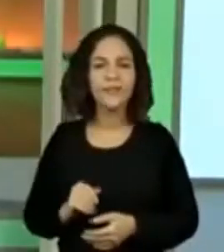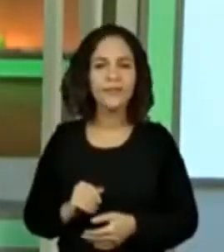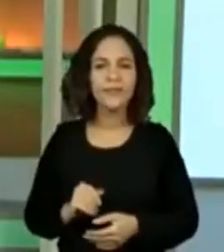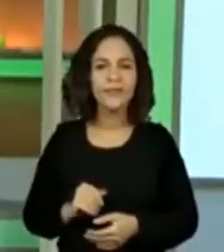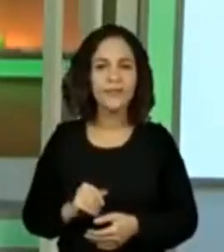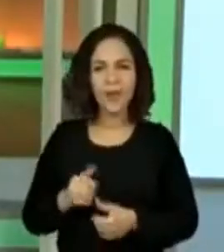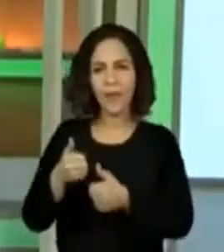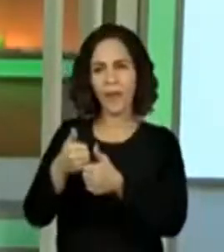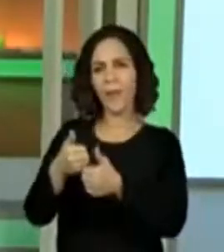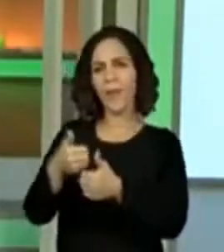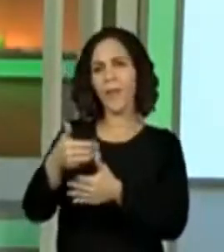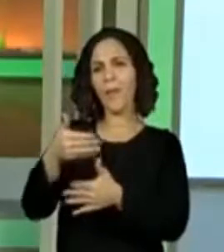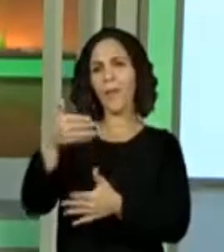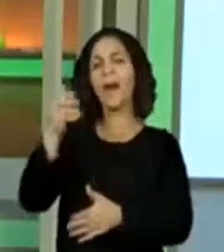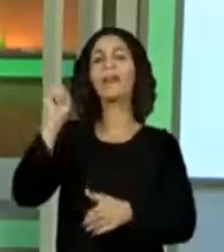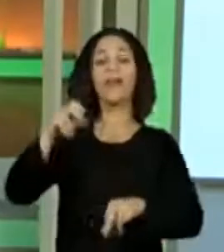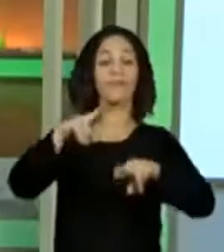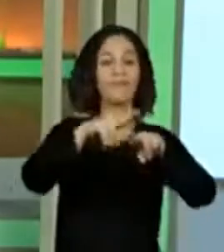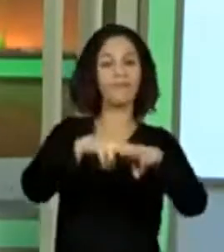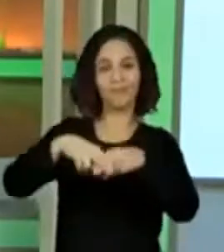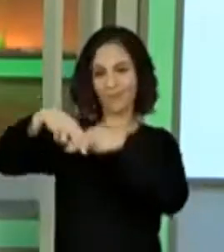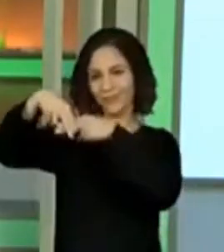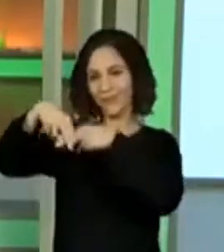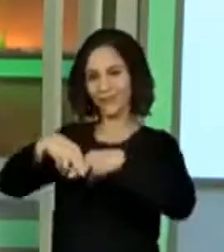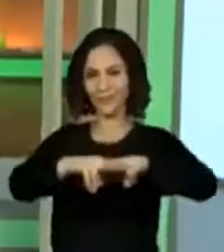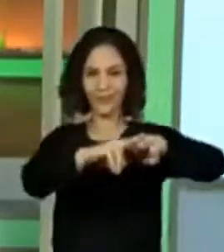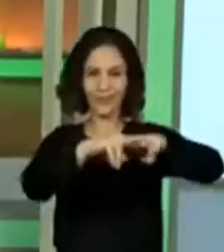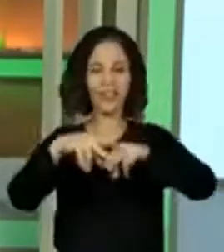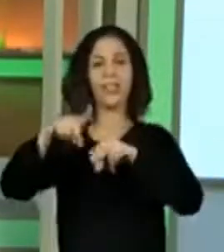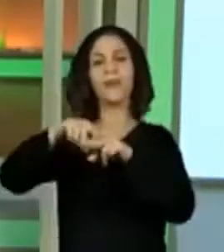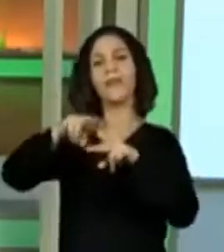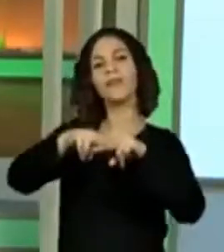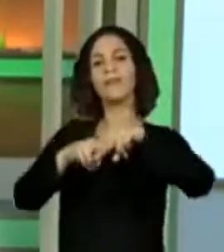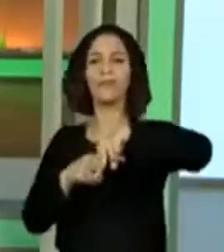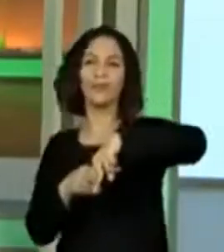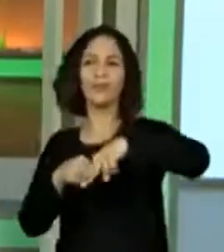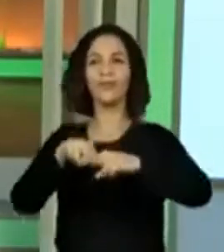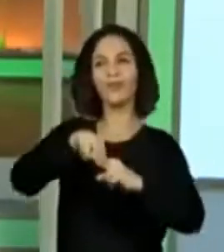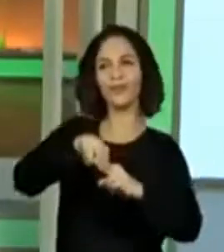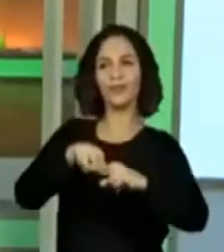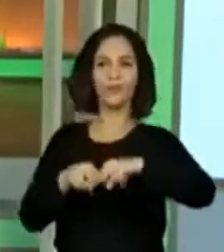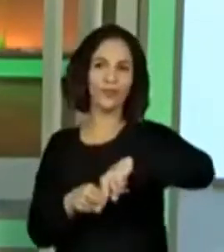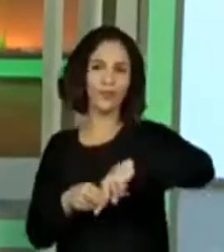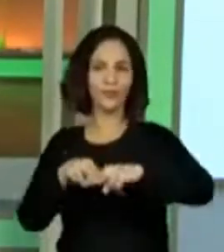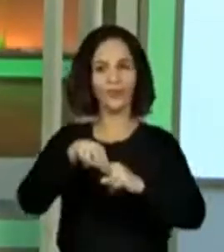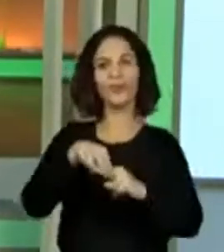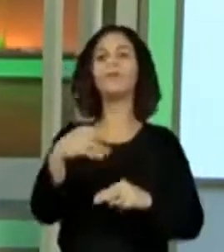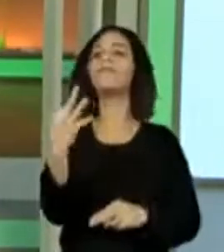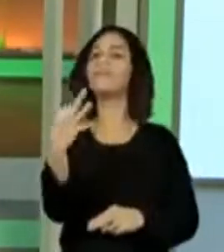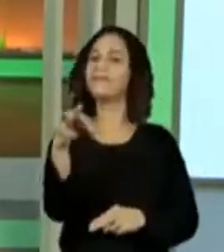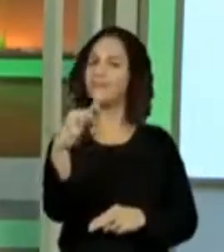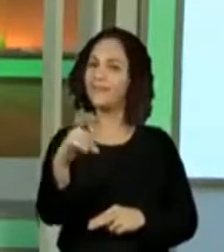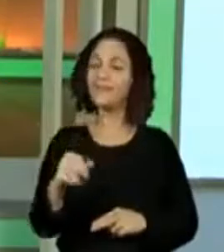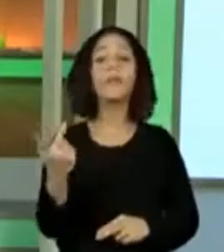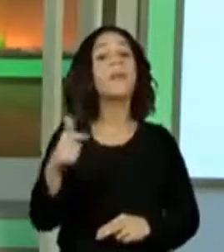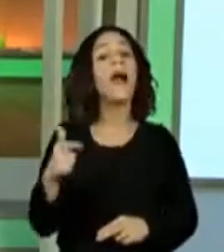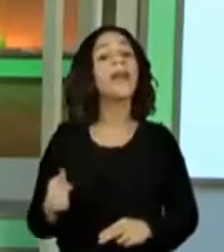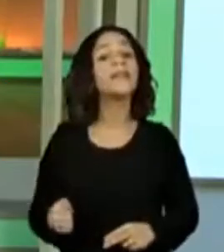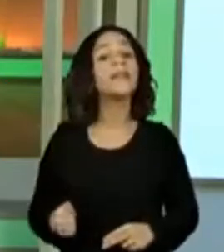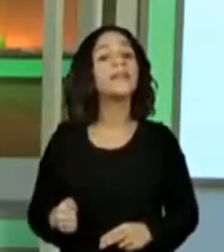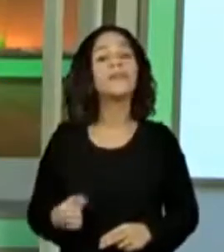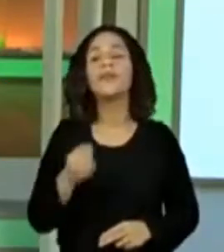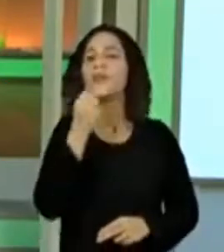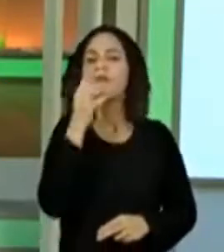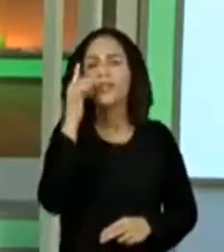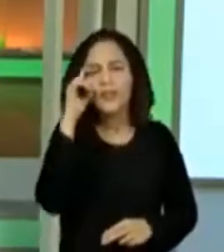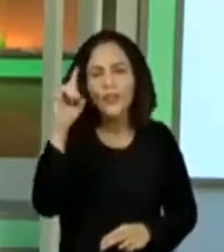Subir no balanço e na gangorra. Muito bem, Santiago! Bom dia a todo mundo! O que mais a gente